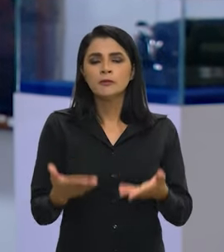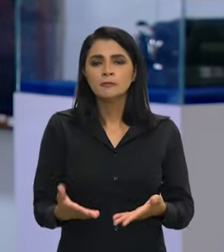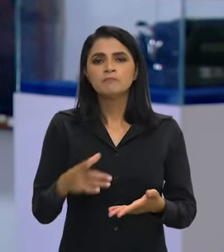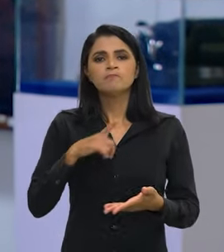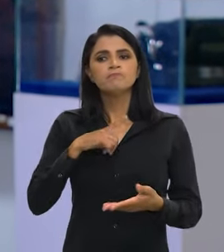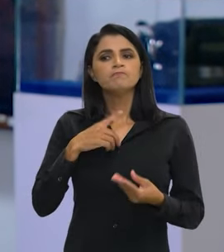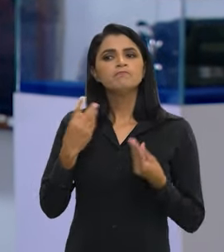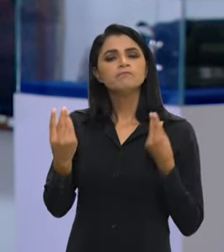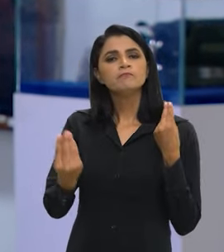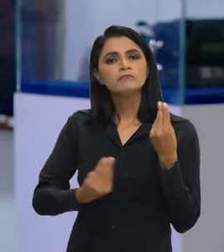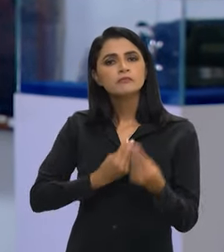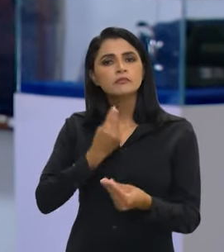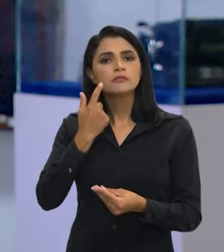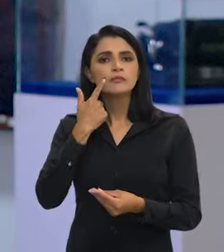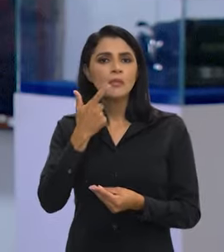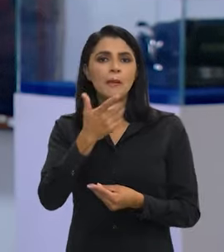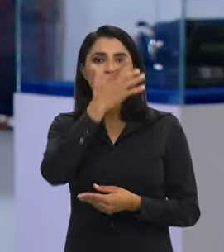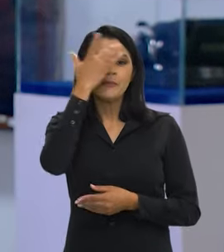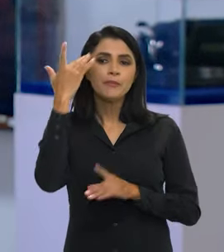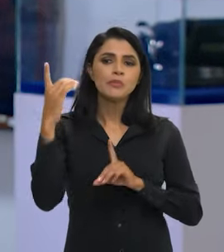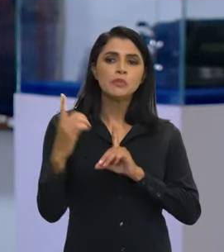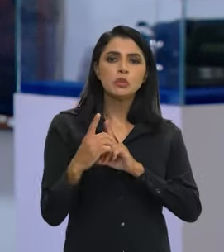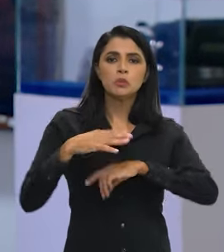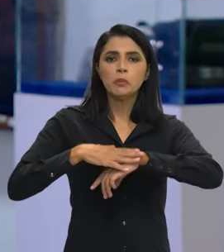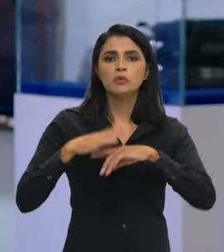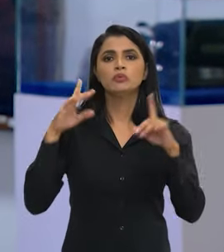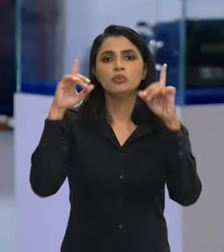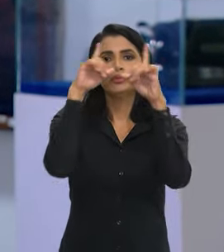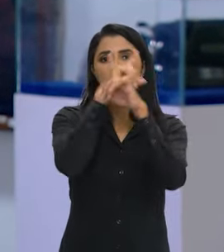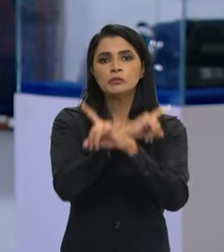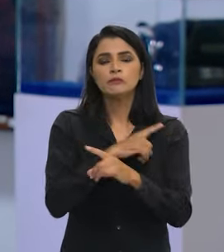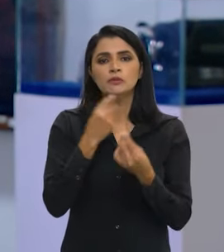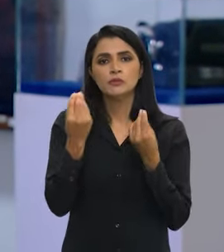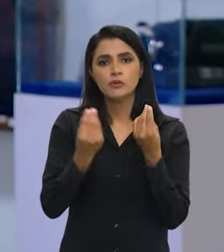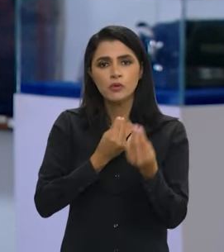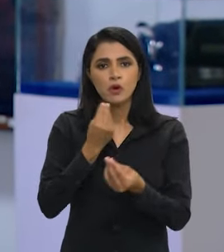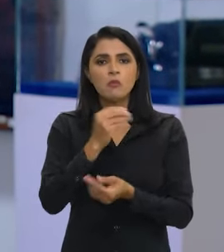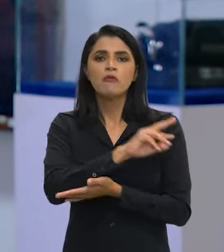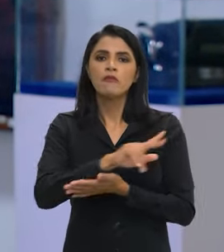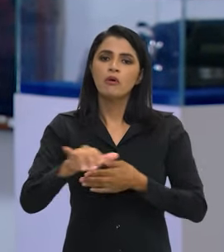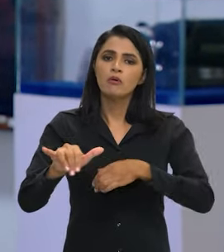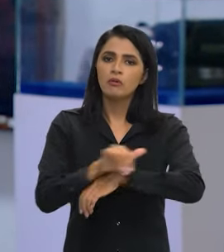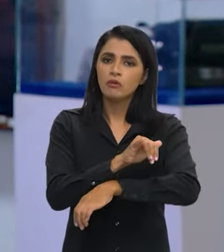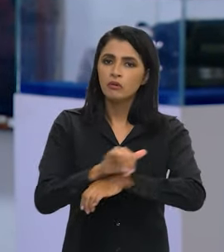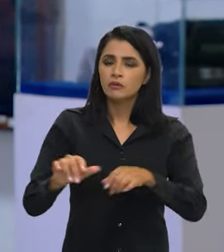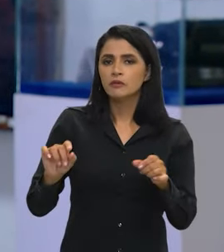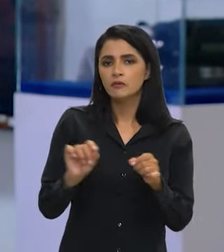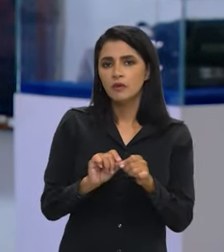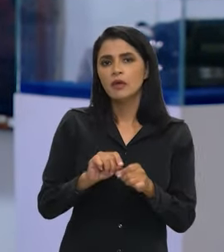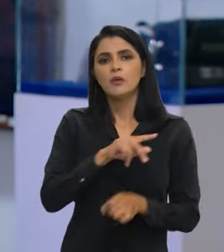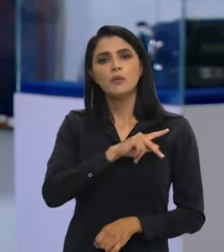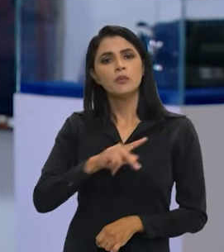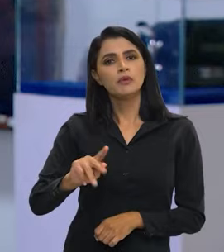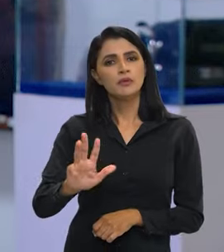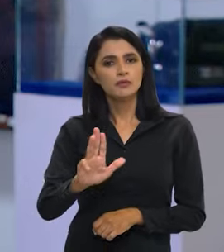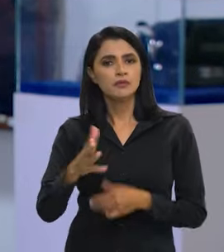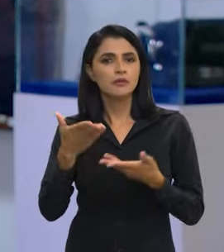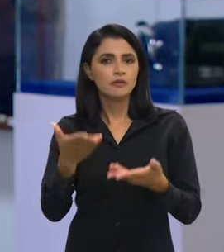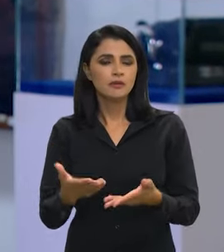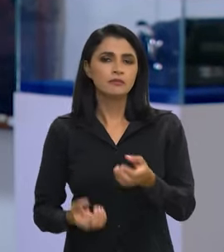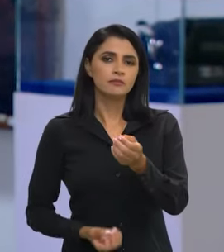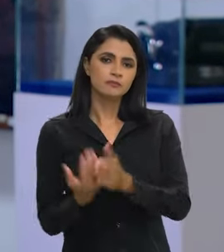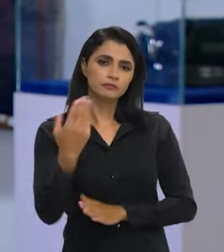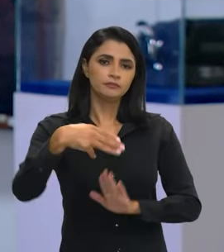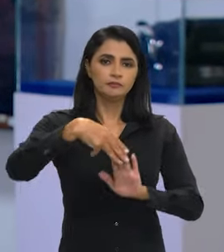de alguma forma, atender a pessoa naquele momento difícil. Foram tomadas várias medidas. O presidente Lula editou uma